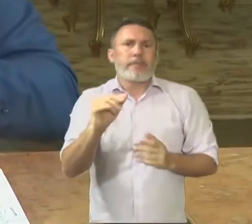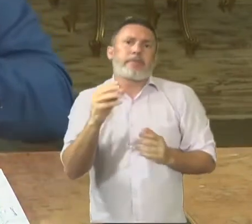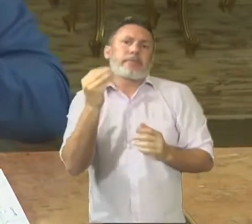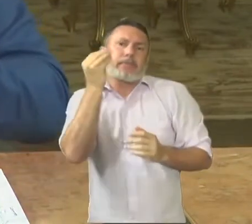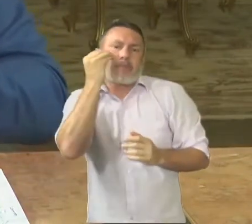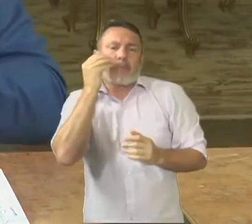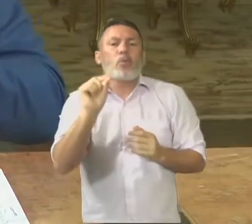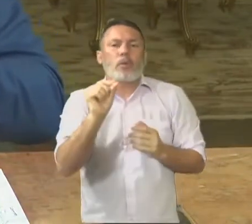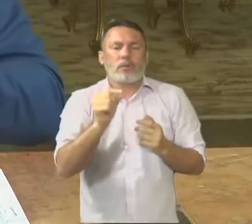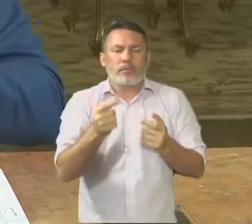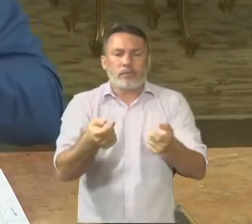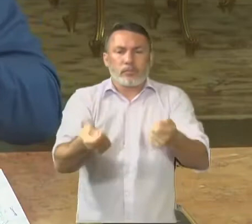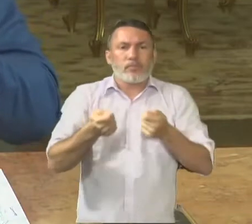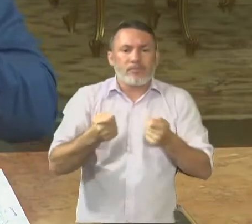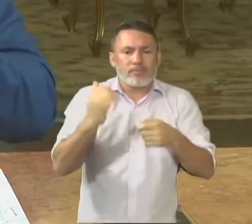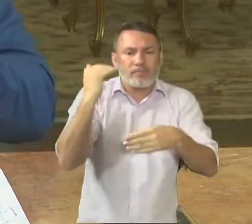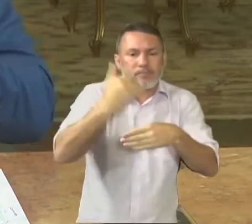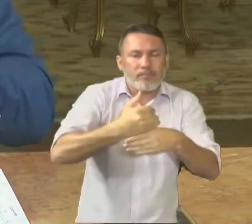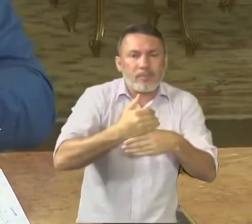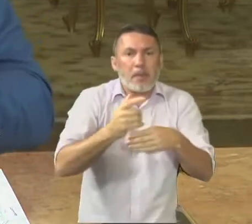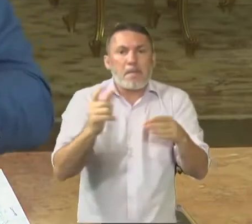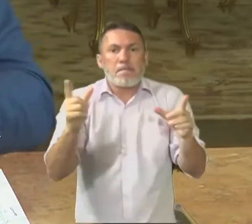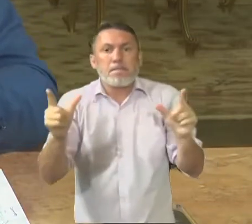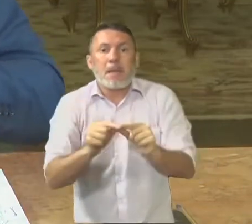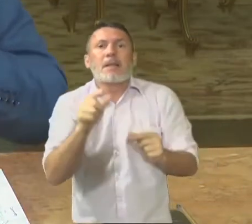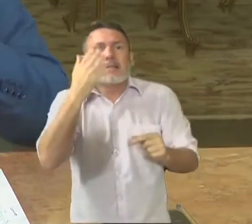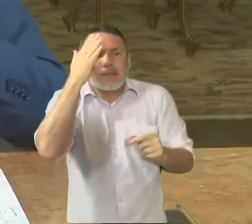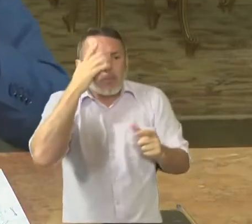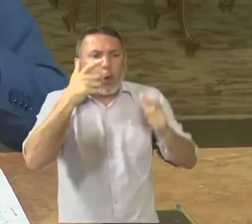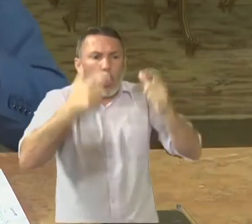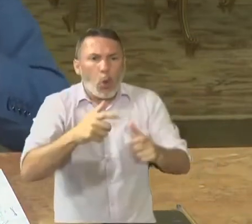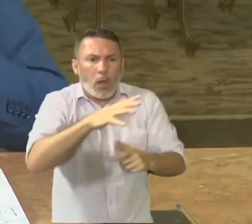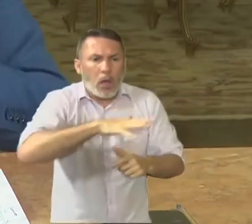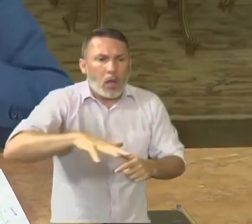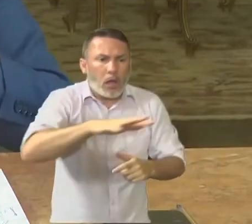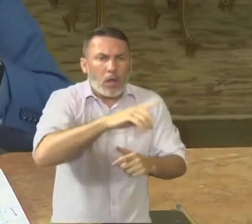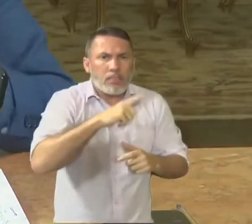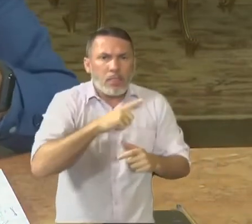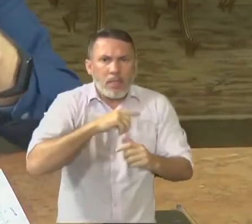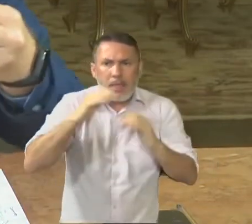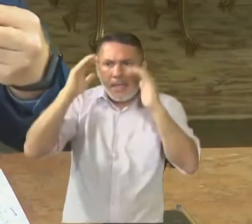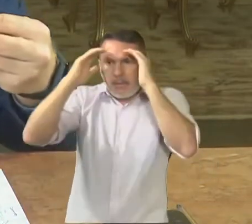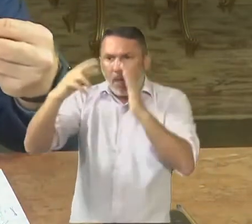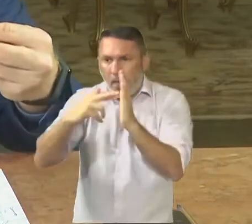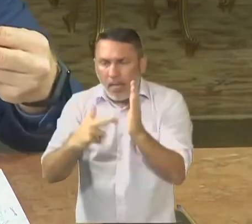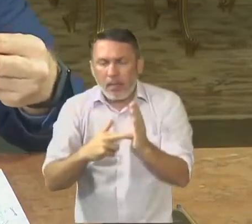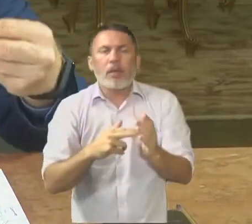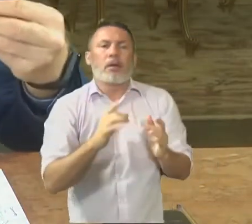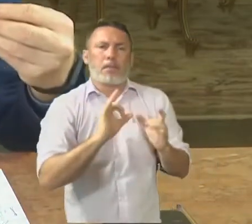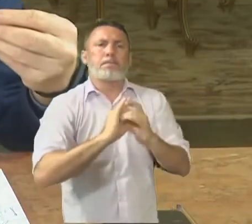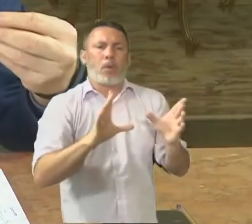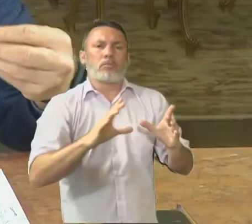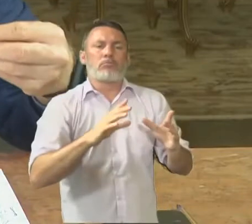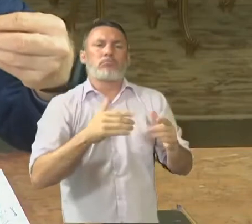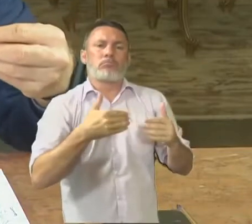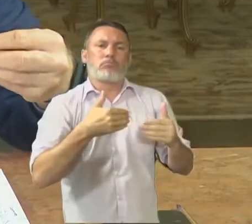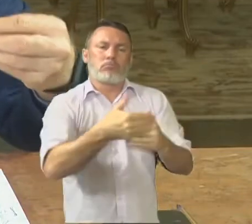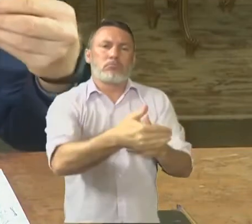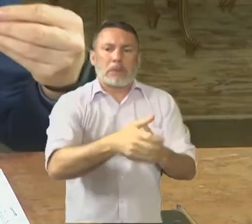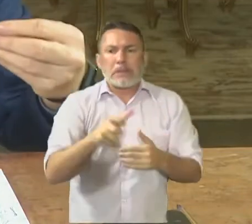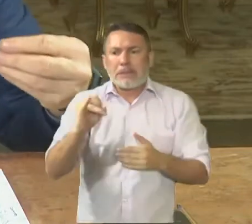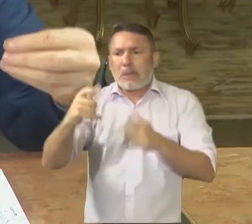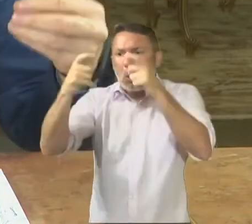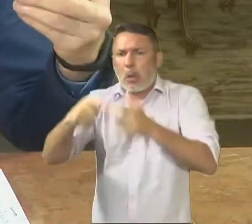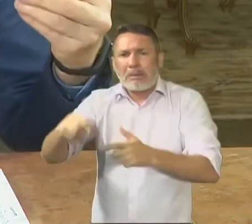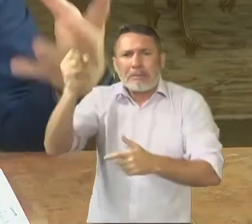para os ambientes que têm controle e vamos ter um pouco mais de restrição para o ambiente que tem